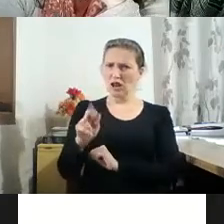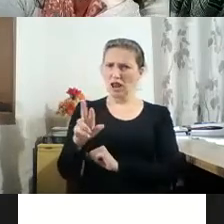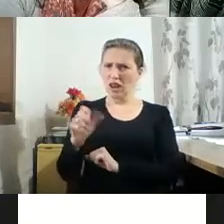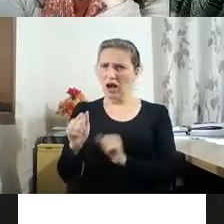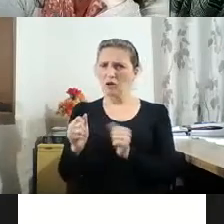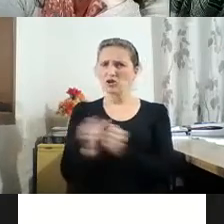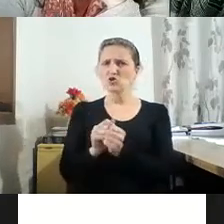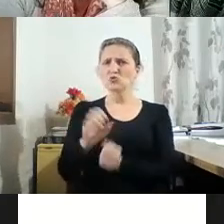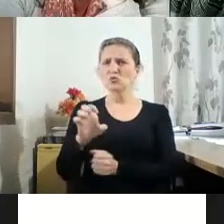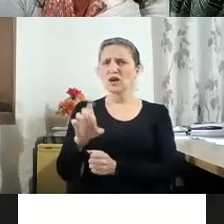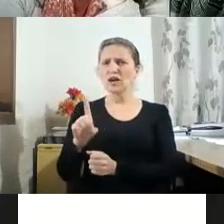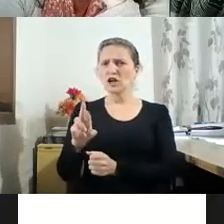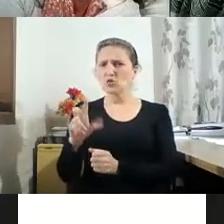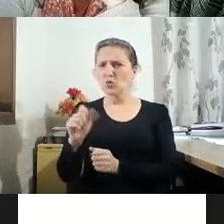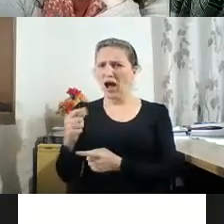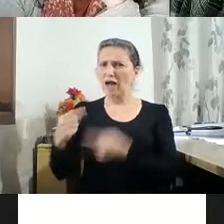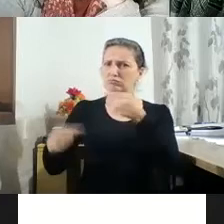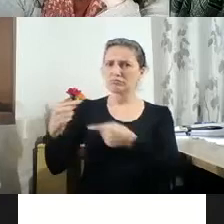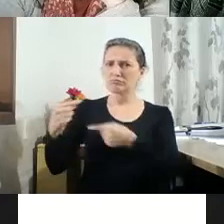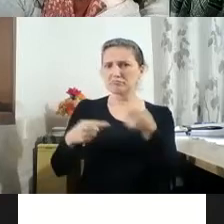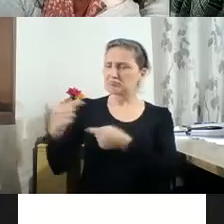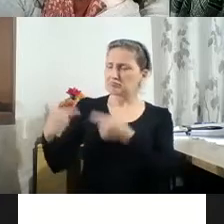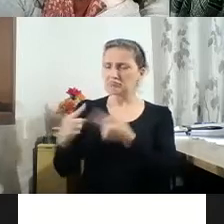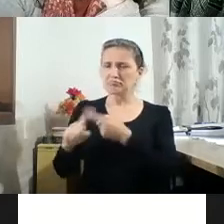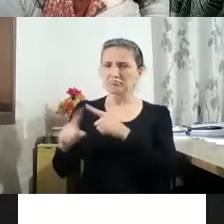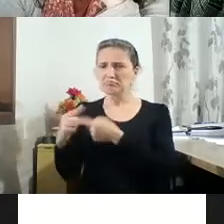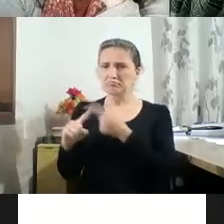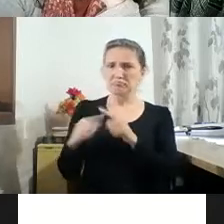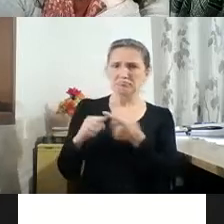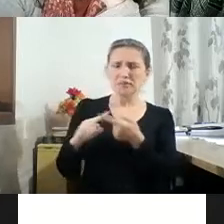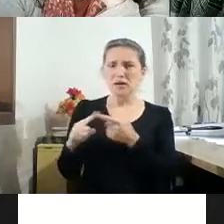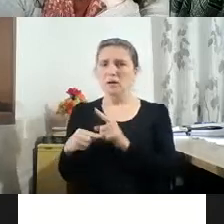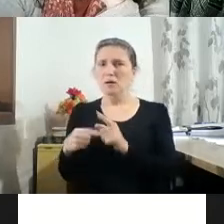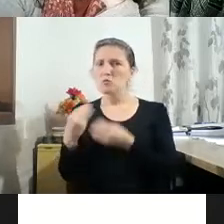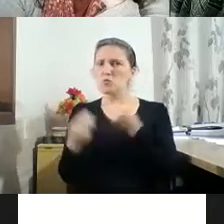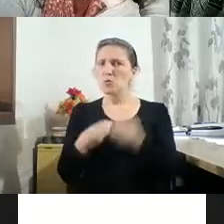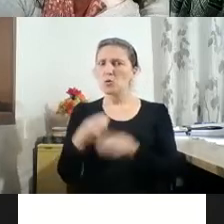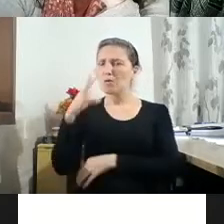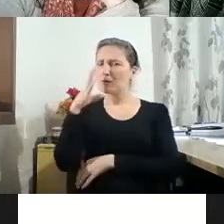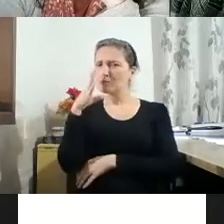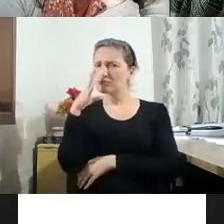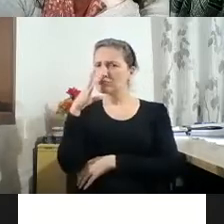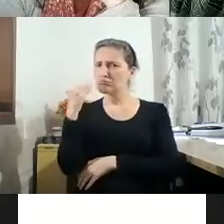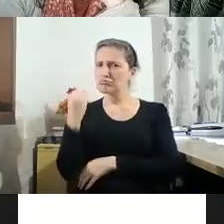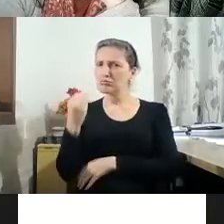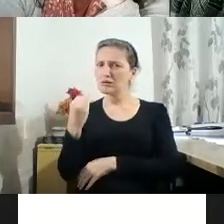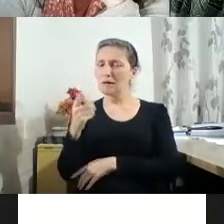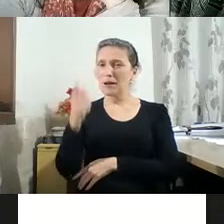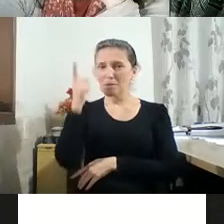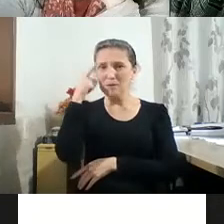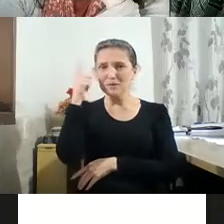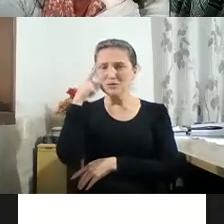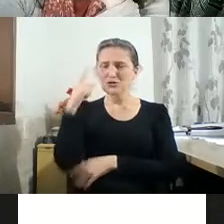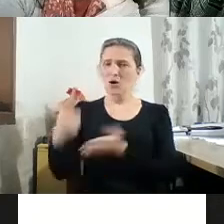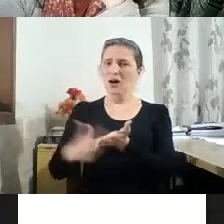O quanto é impressionante como o Boris pensou esse livro, utilizou pelo menos